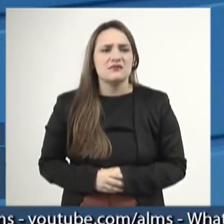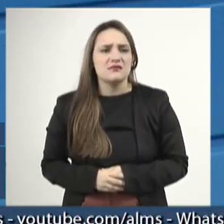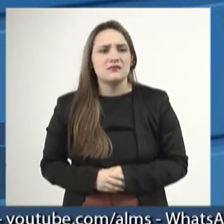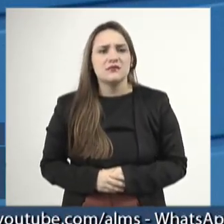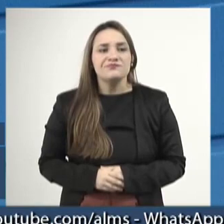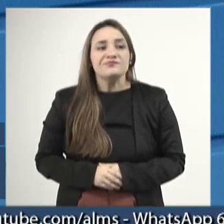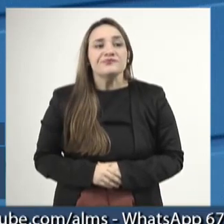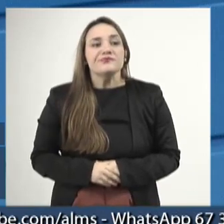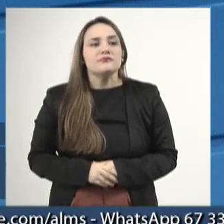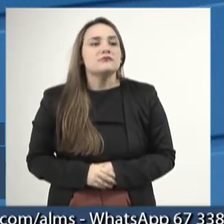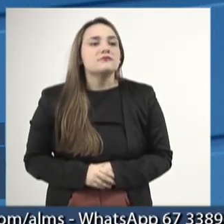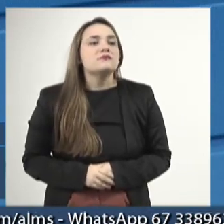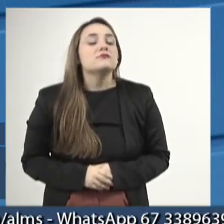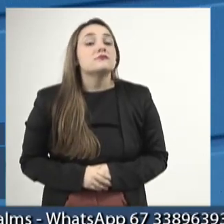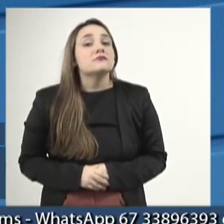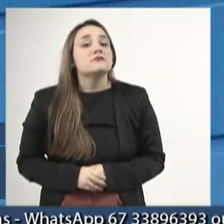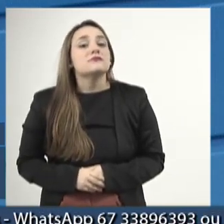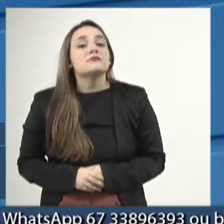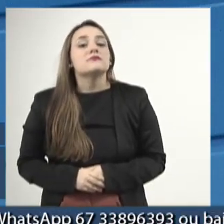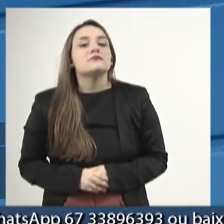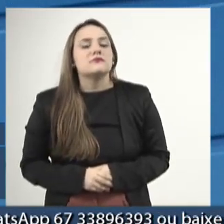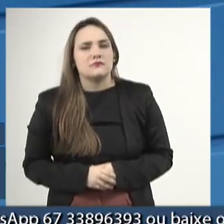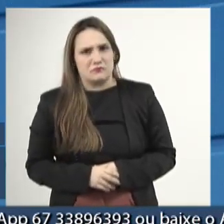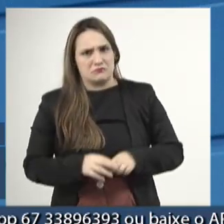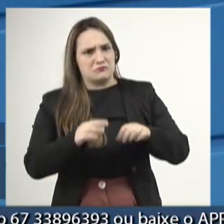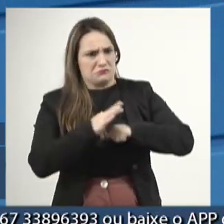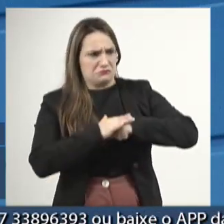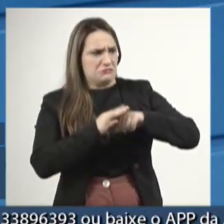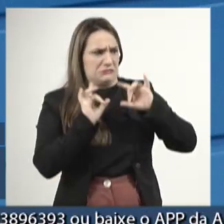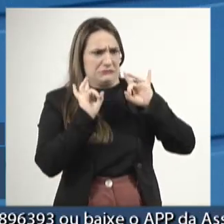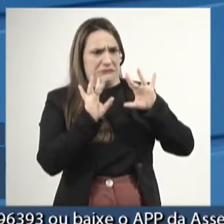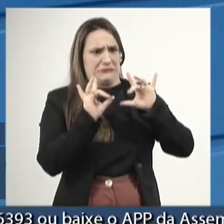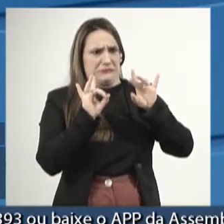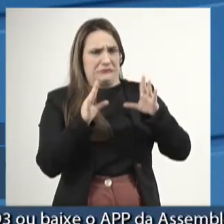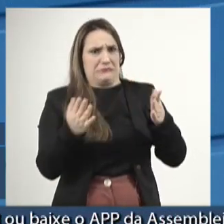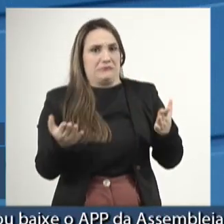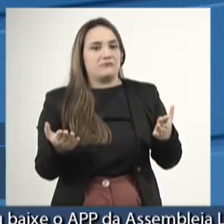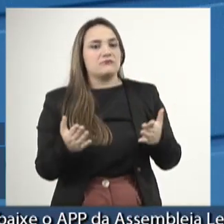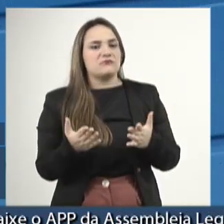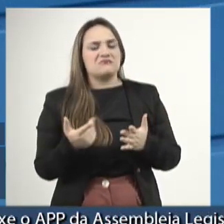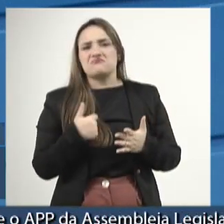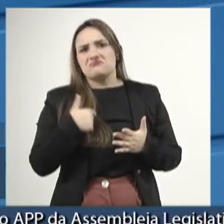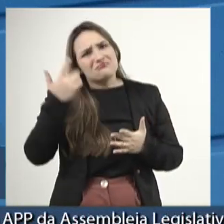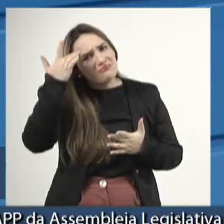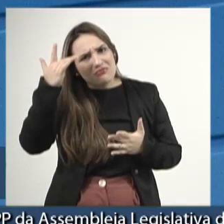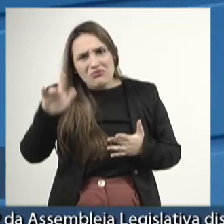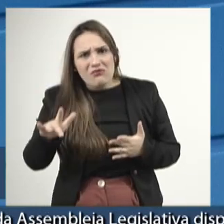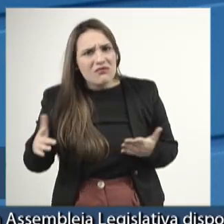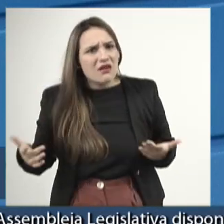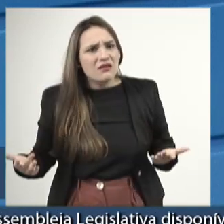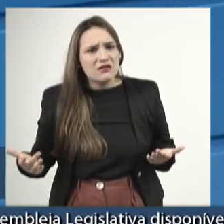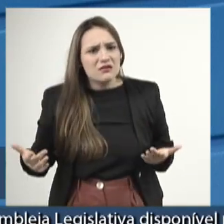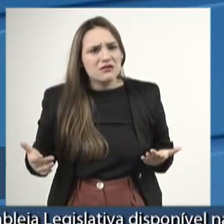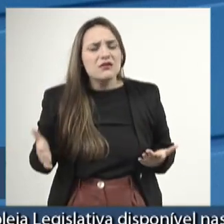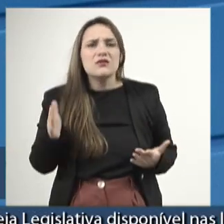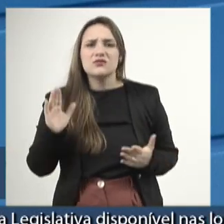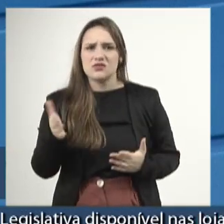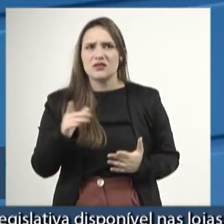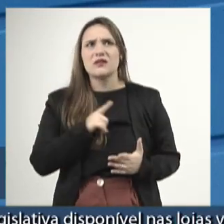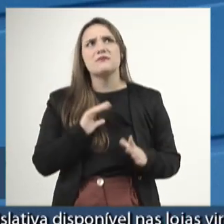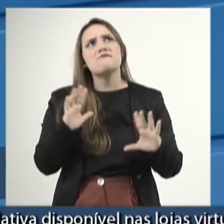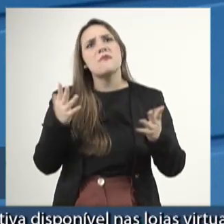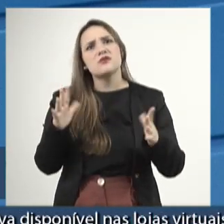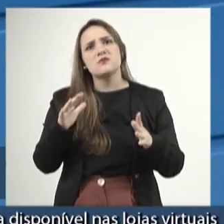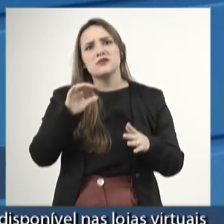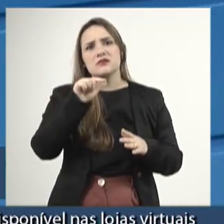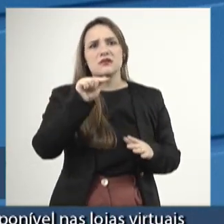dizer da importância deste evento, eu nunca imaginei que nós tivéssemos já catalogadas mais